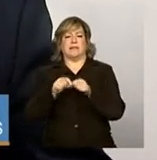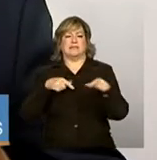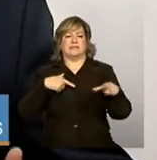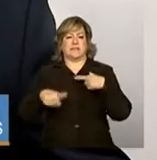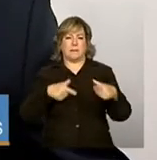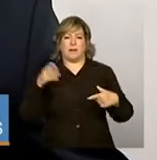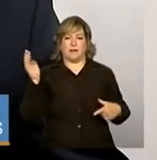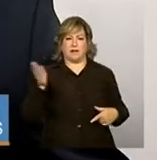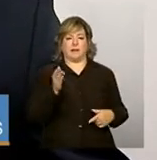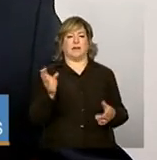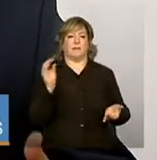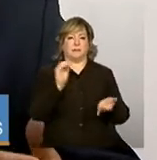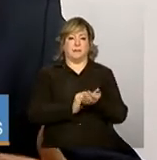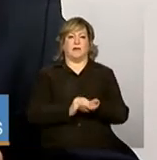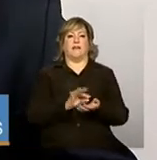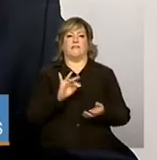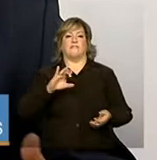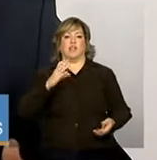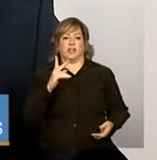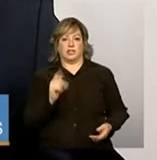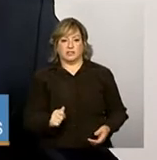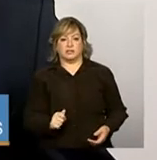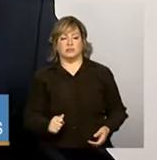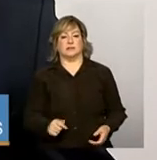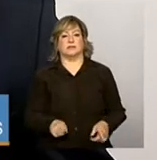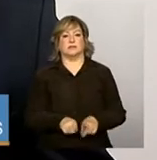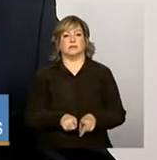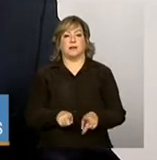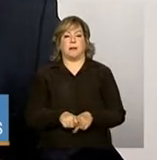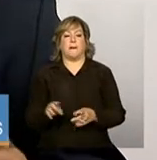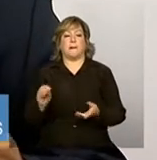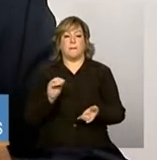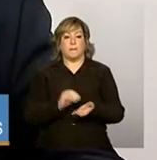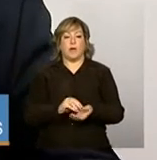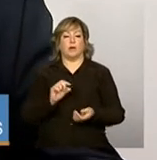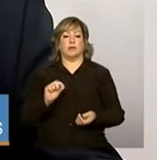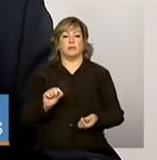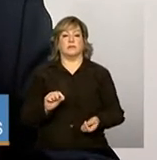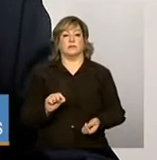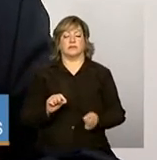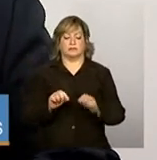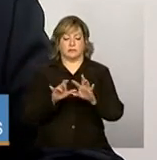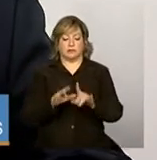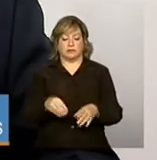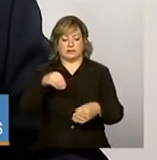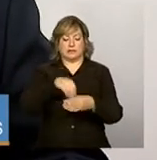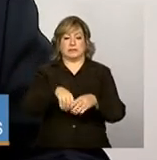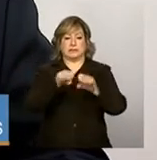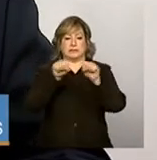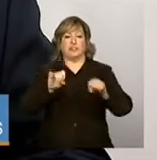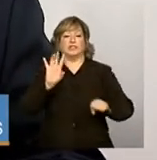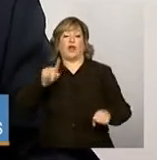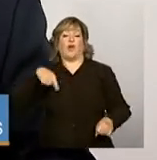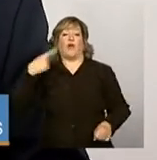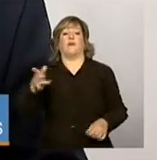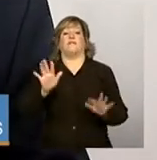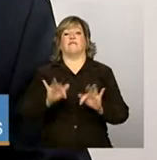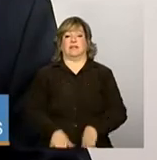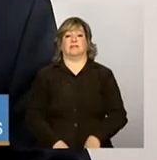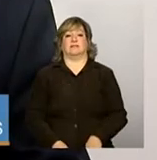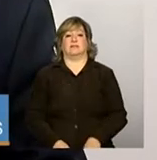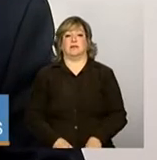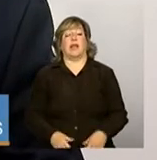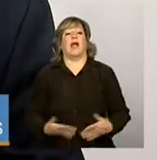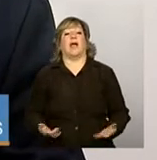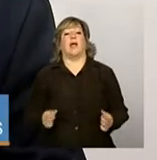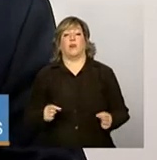leva a ficha e coloca em uma determinada posição para digitar no sistema só no final. E aí, o que acontece?